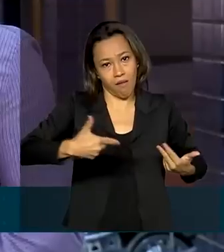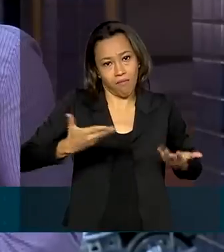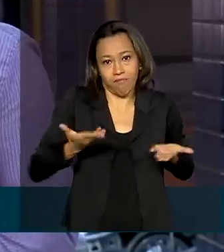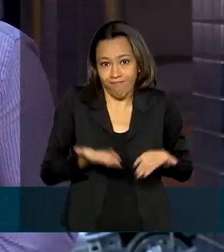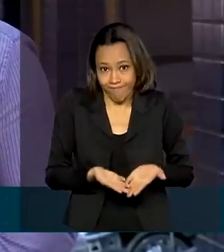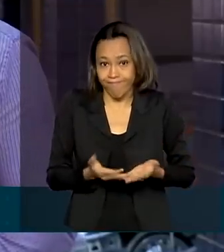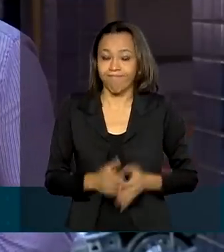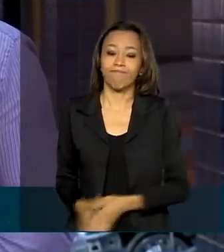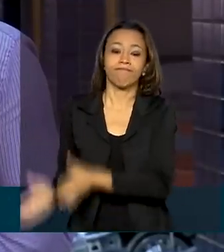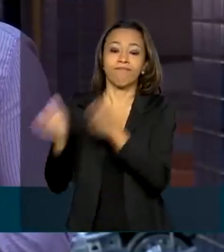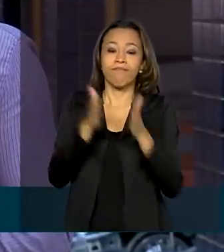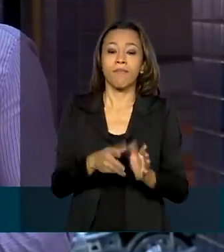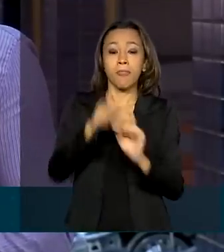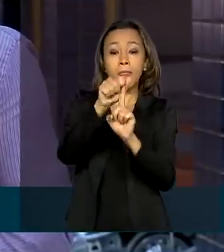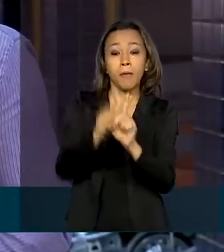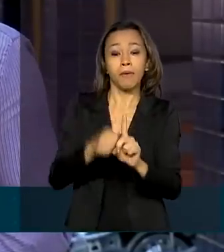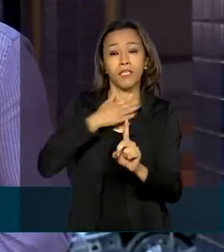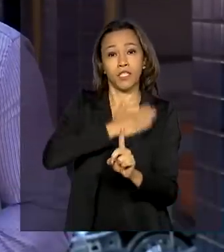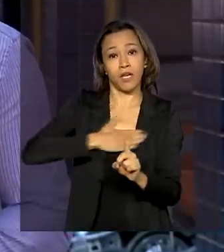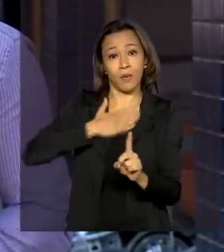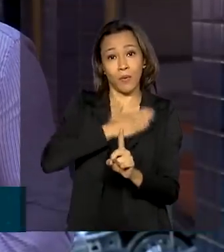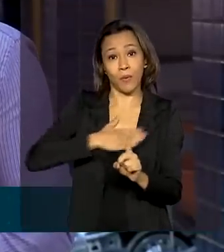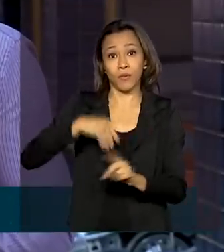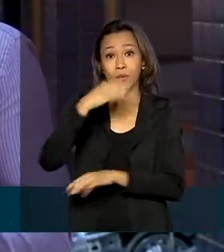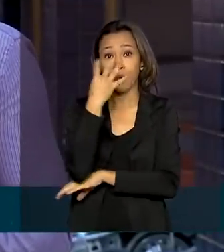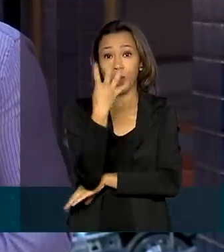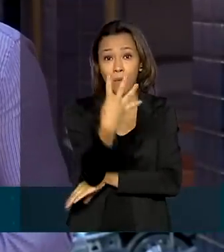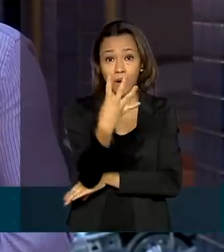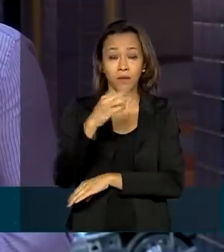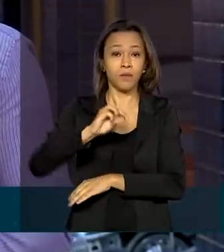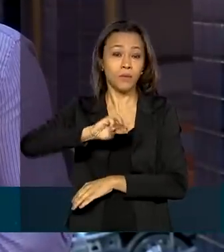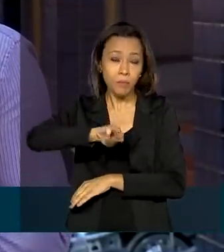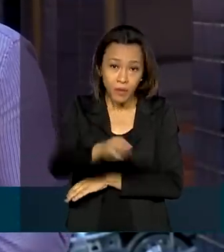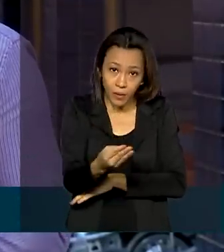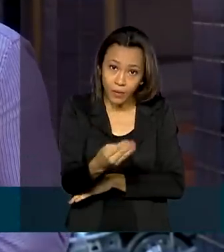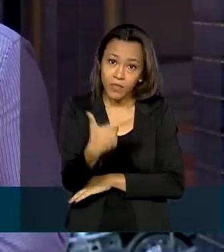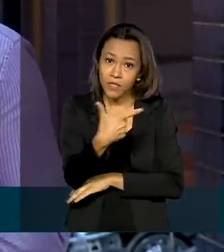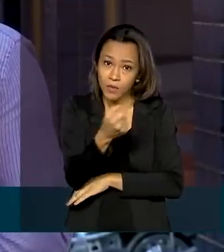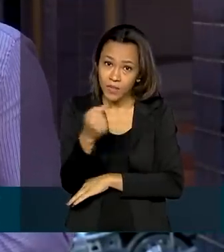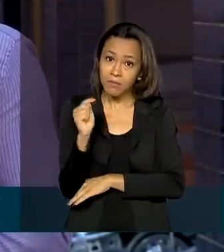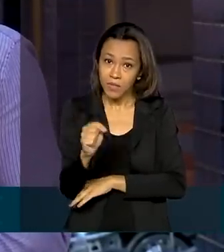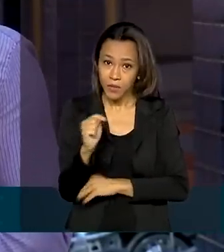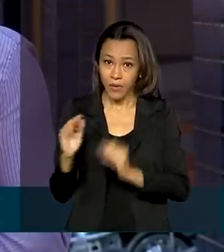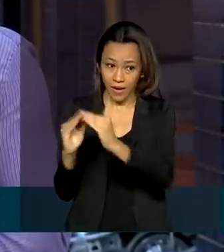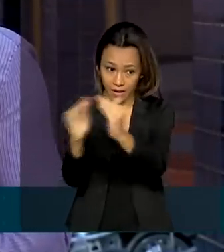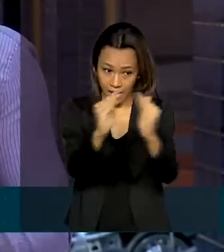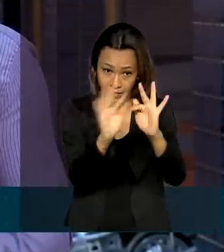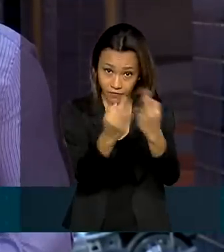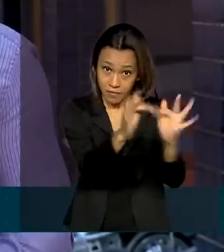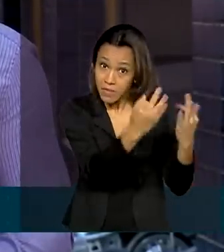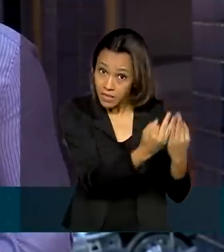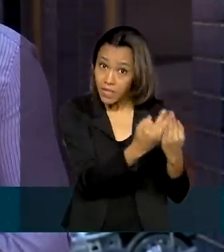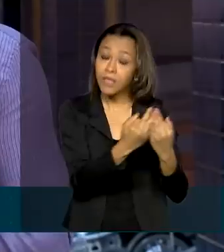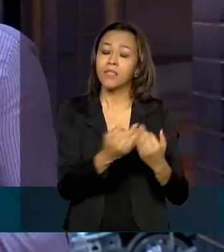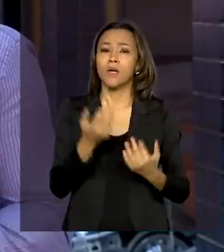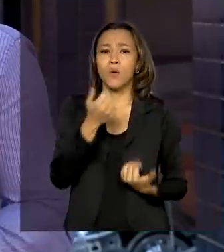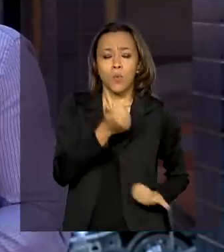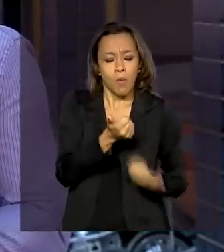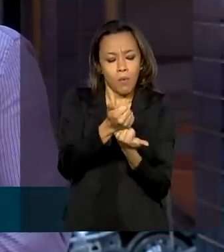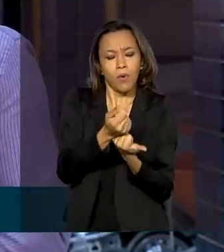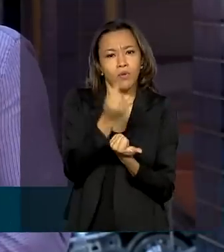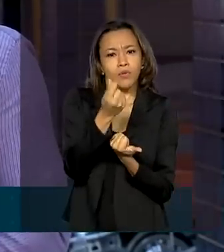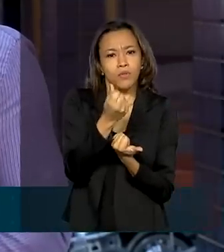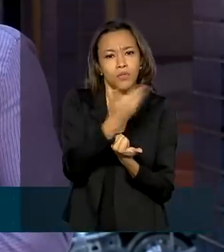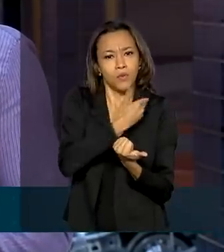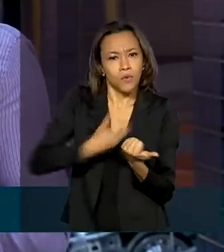feira. No mês de agosto, em mais de 4 milhões e 200 mil domicílios brasileiros, o auxílio emergencial foi a